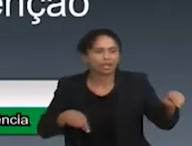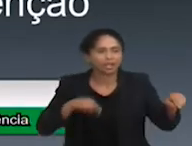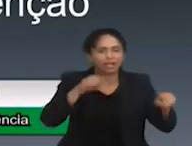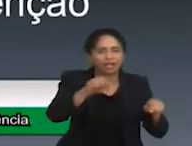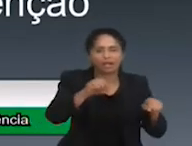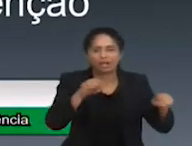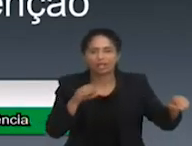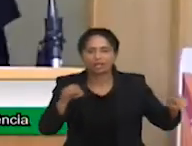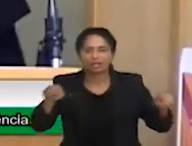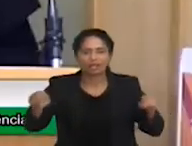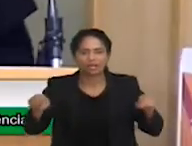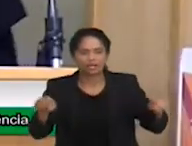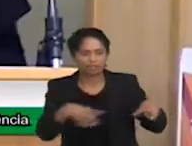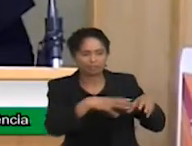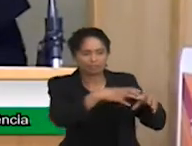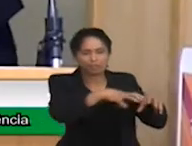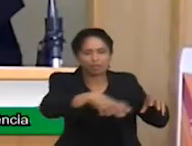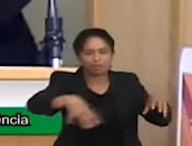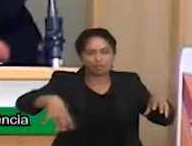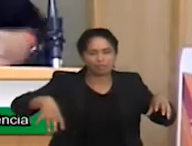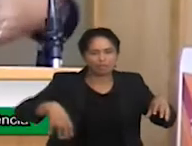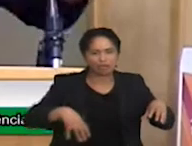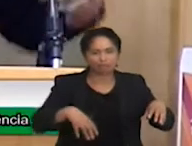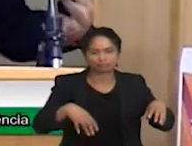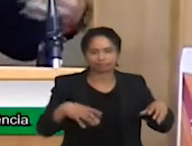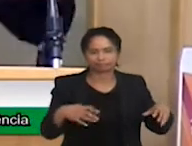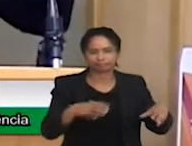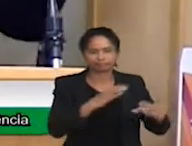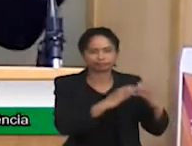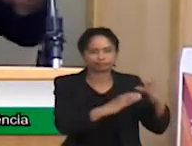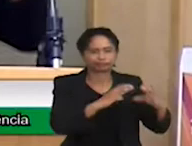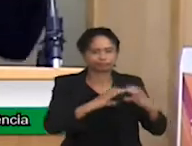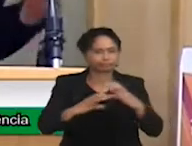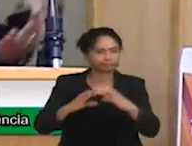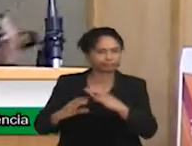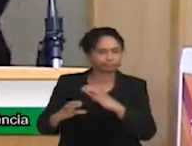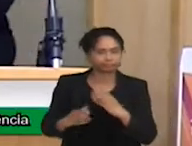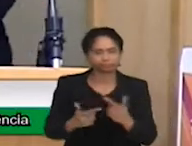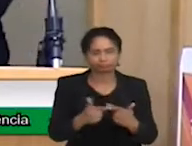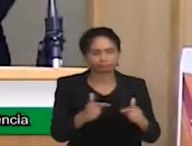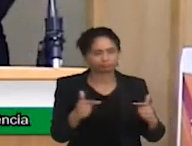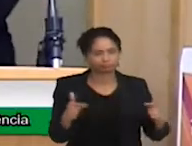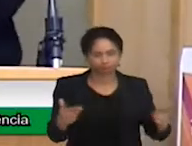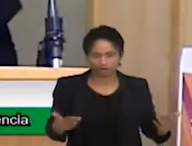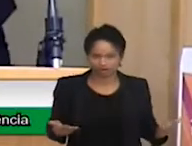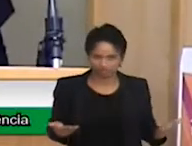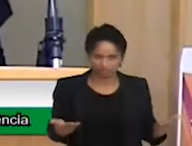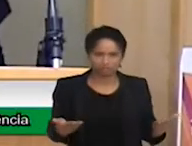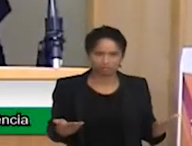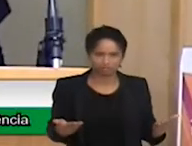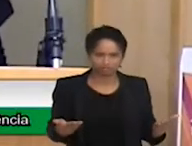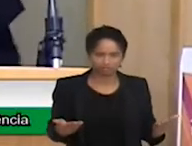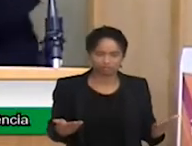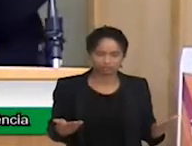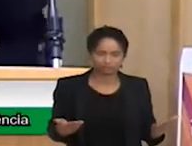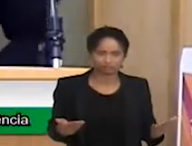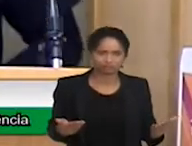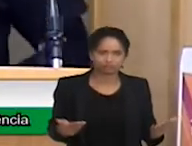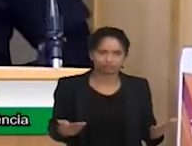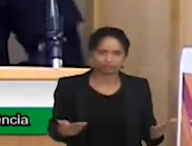A formação dos profissionais, que eu também já falei, não essa coisa de fono é fono, o físio é físio e serve para tudo, não é assim, tem especialização.